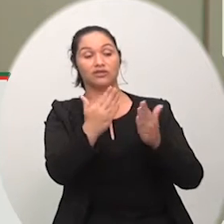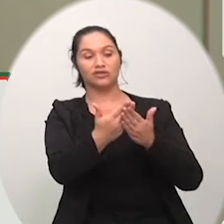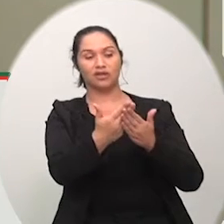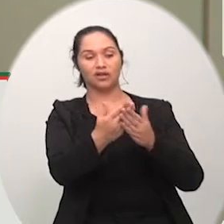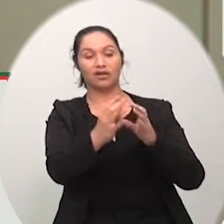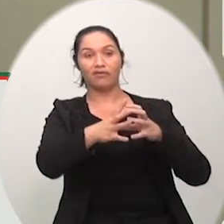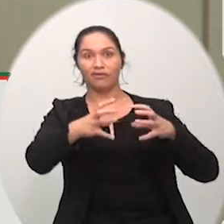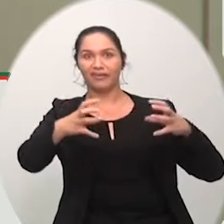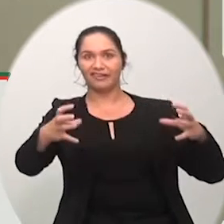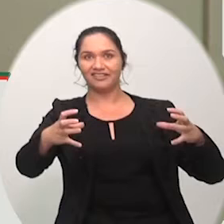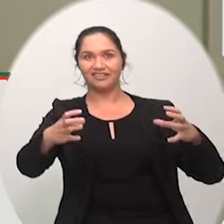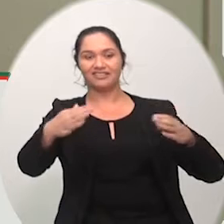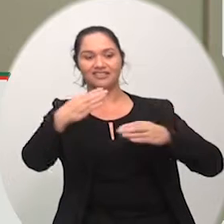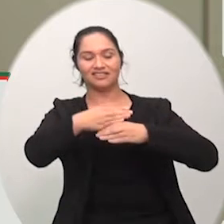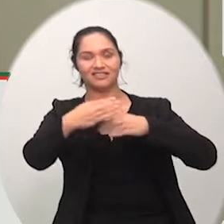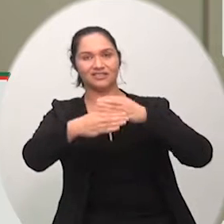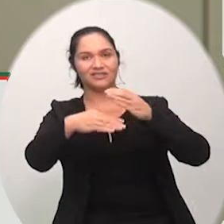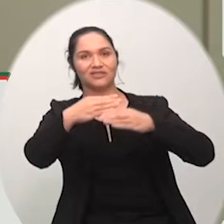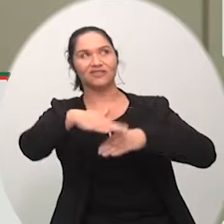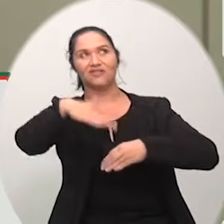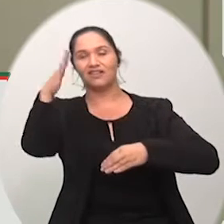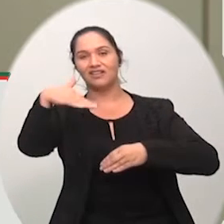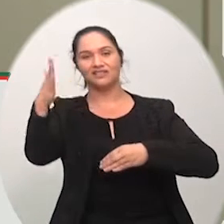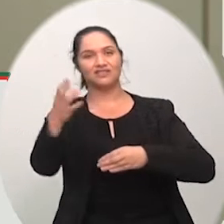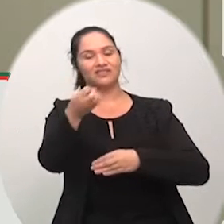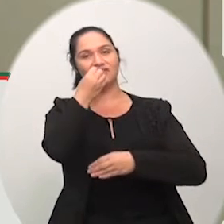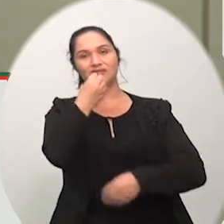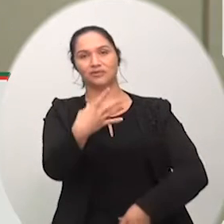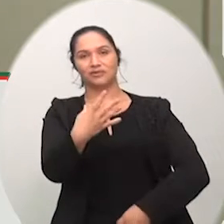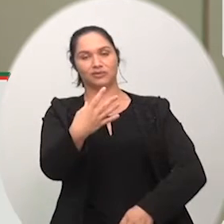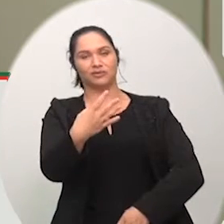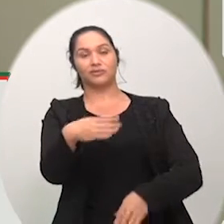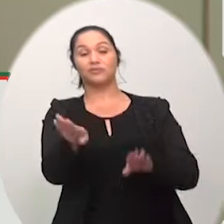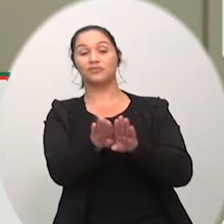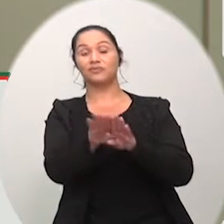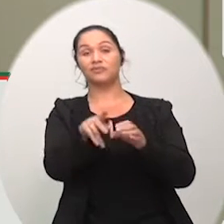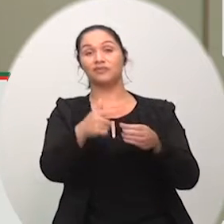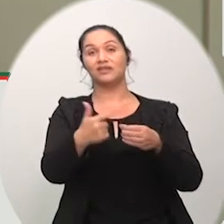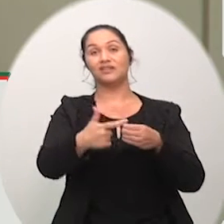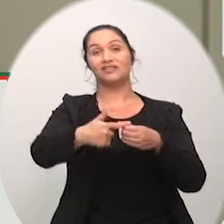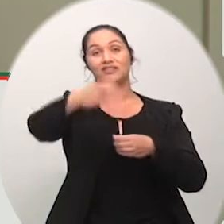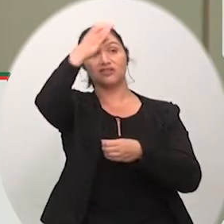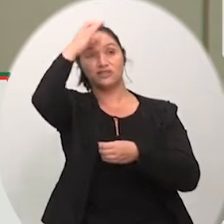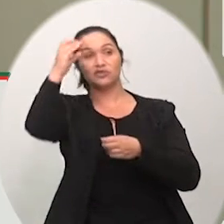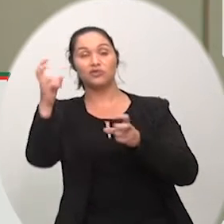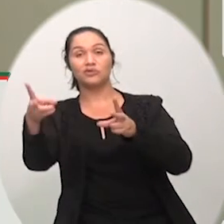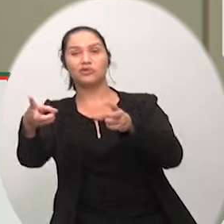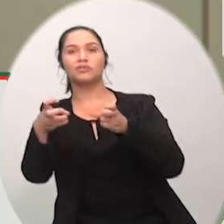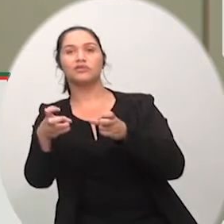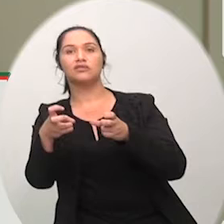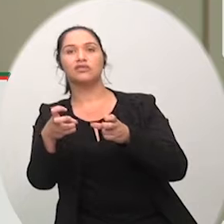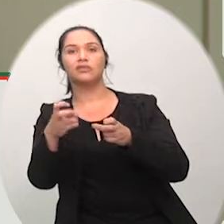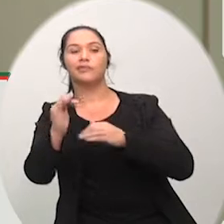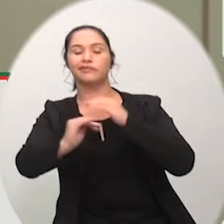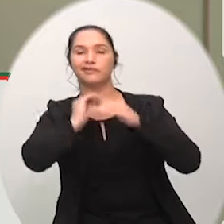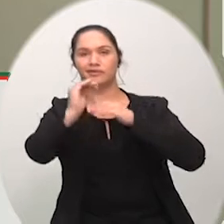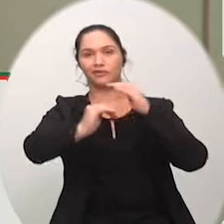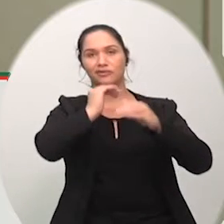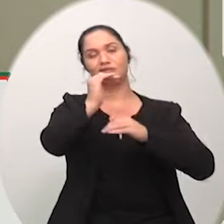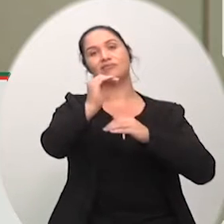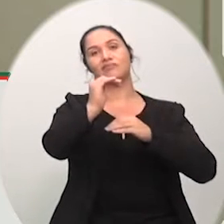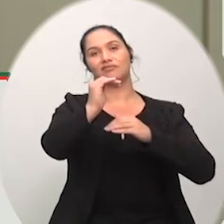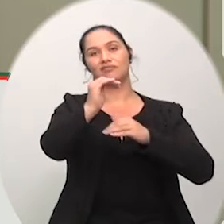visão de crescimento de expansão a cidade está se expandindo a cidade cresce sem dúvida nenhuma